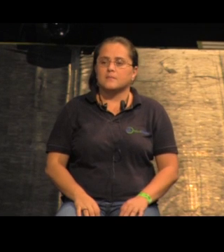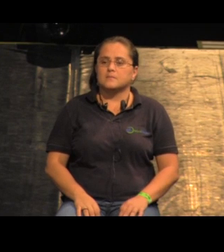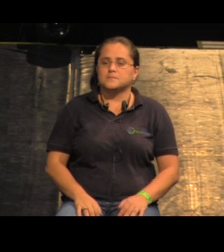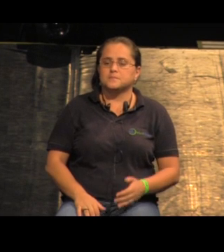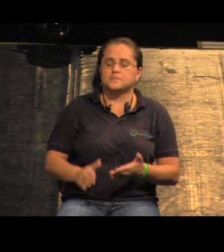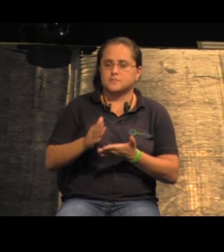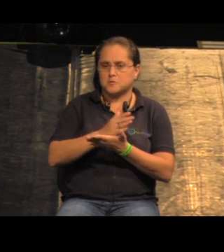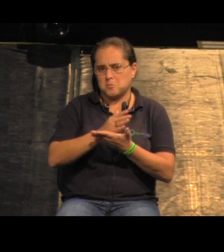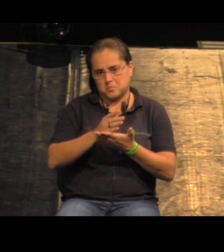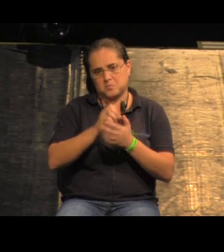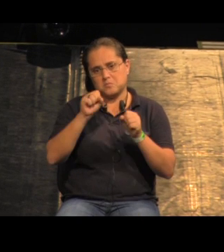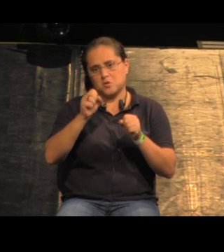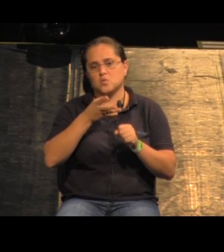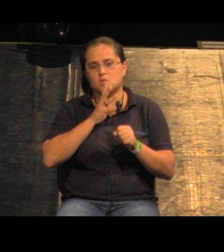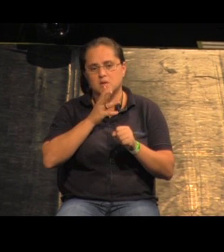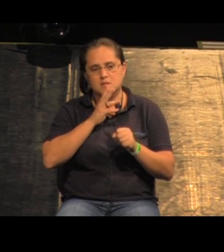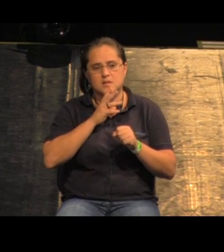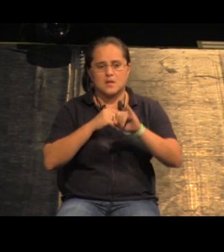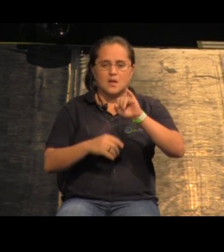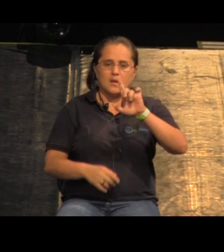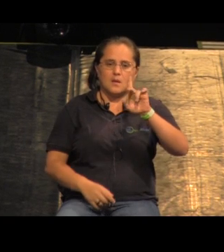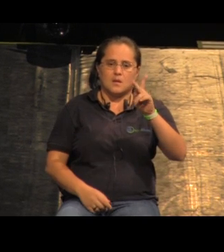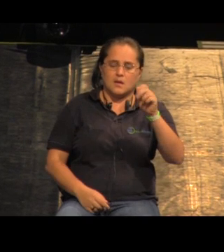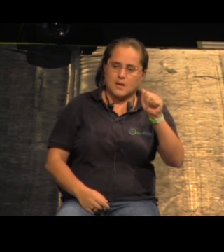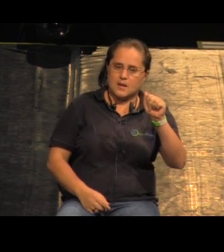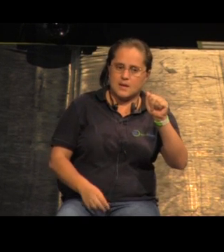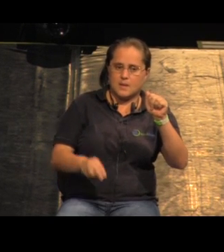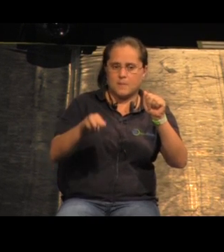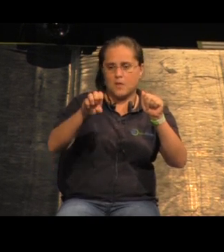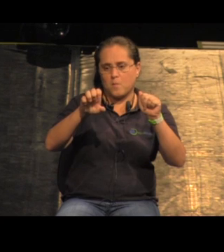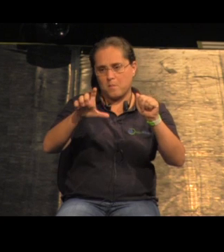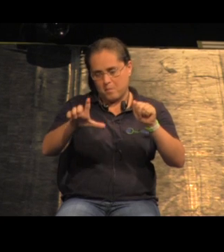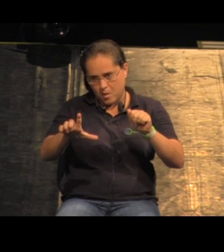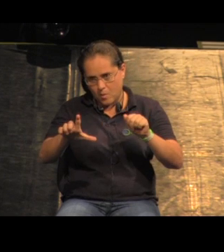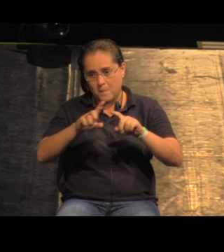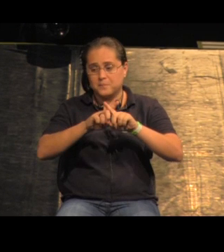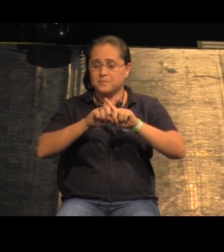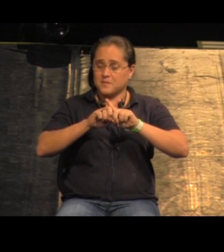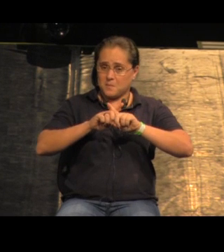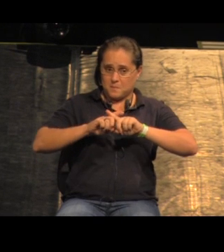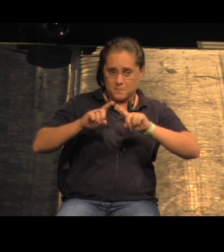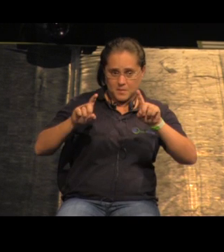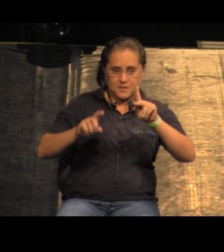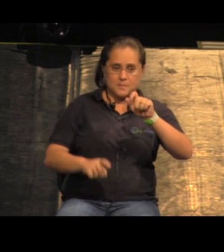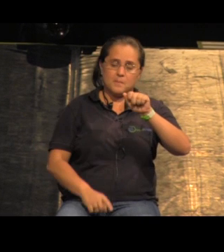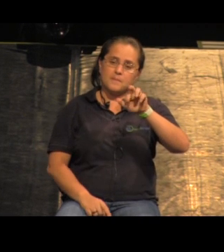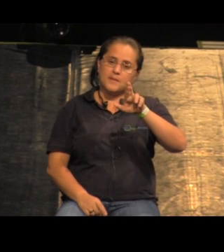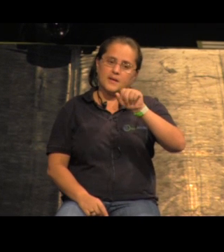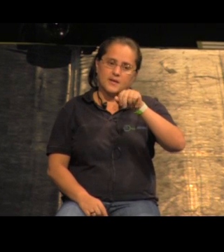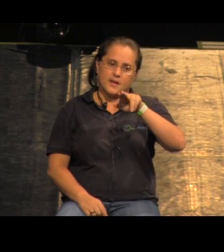alguns podem conhecer a Ilha do Mel que é um lugar lindo, turístico, mas o Paranaguá é um lugar